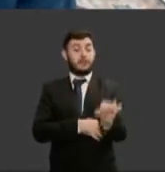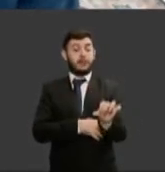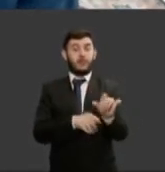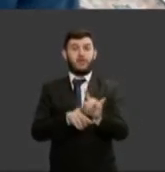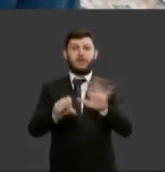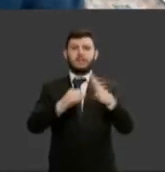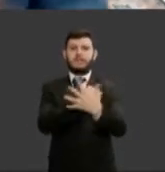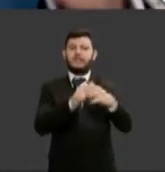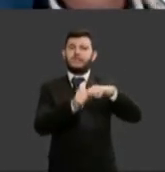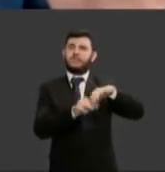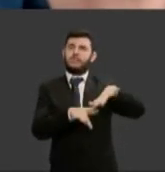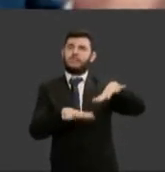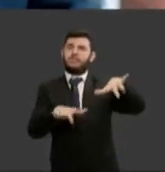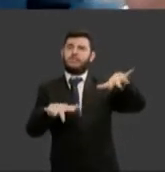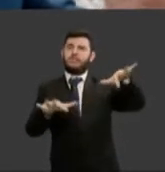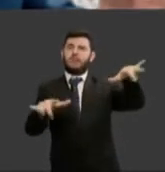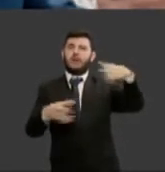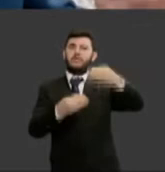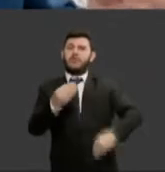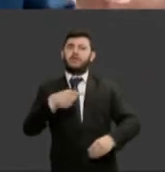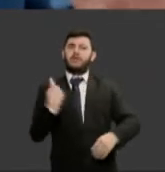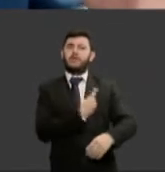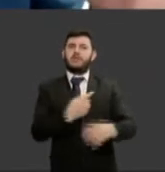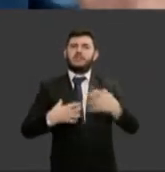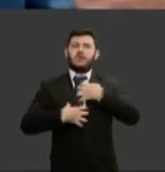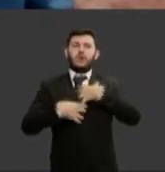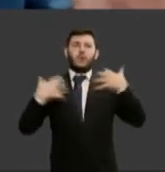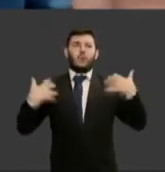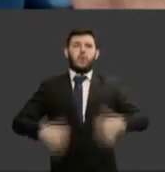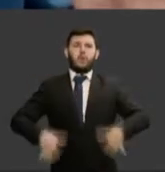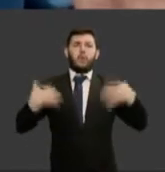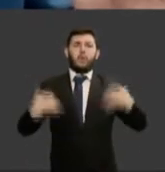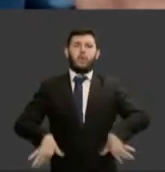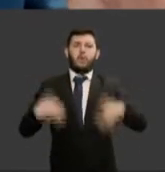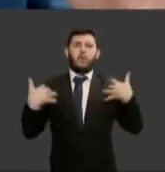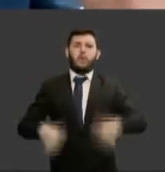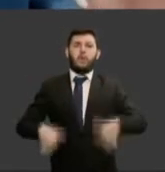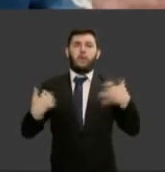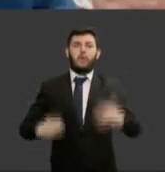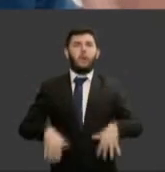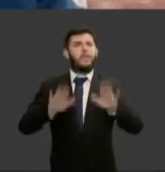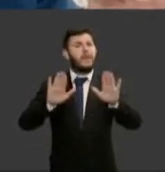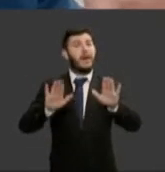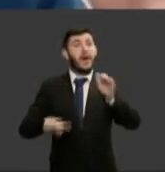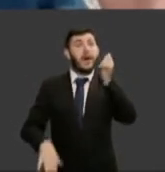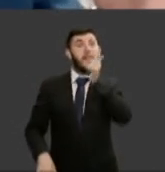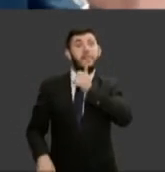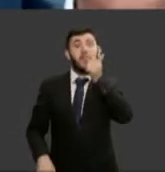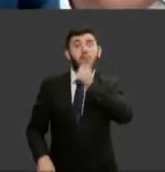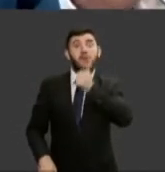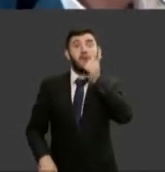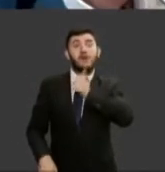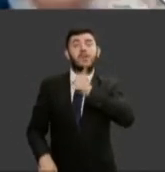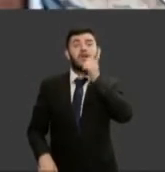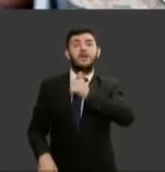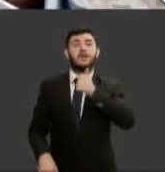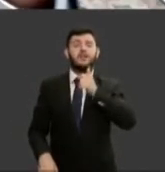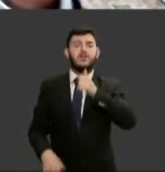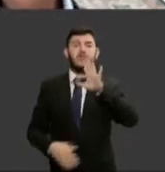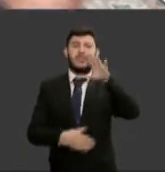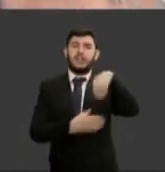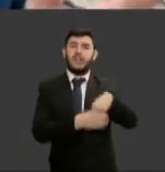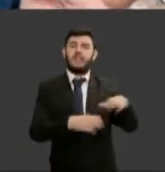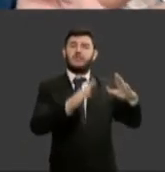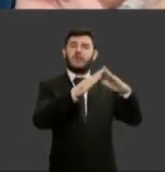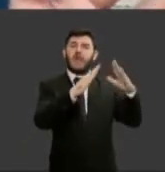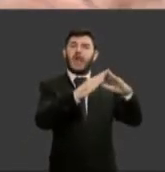impactante com outra dura realidade. As mulheres estão sendo mais vítimas da violência dentro